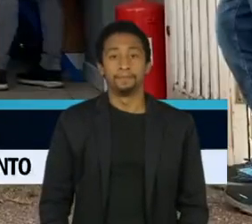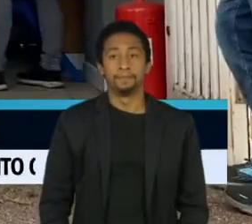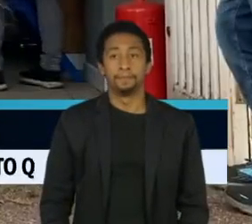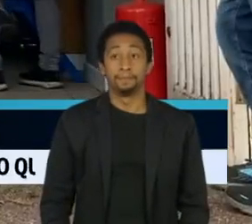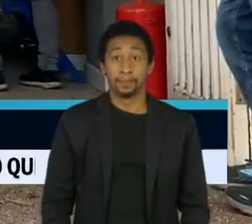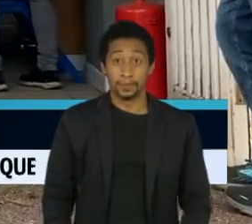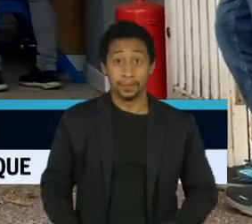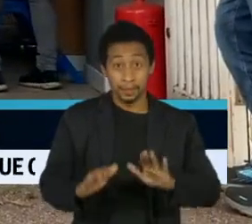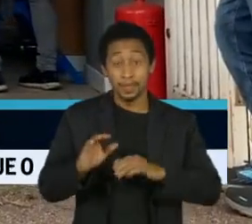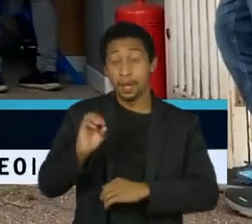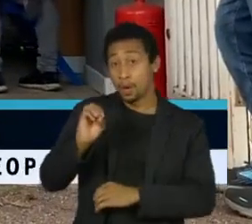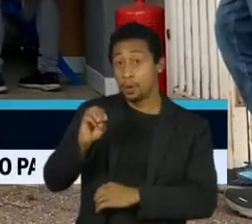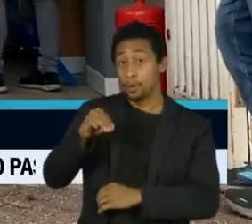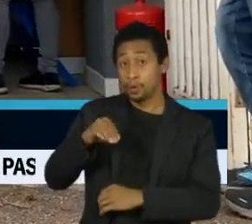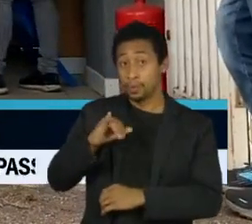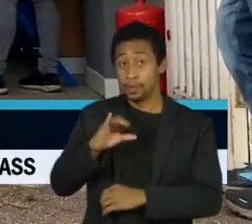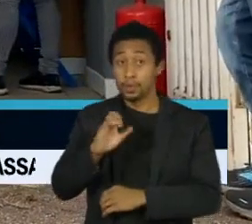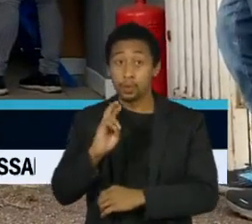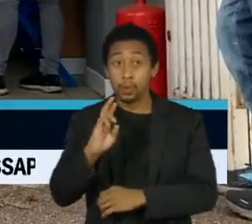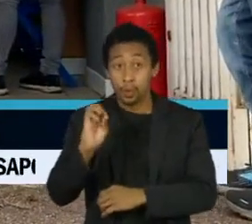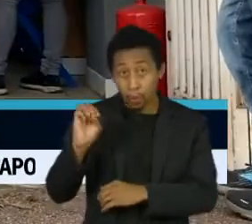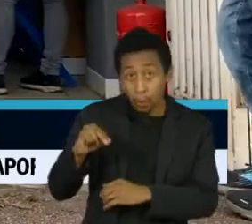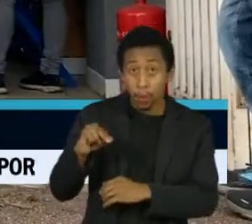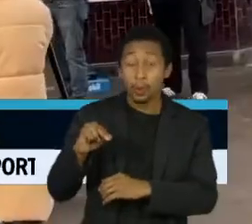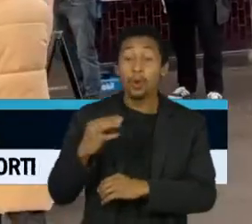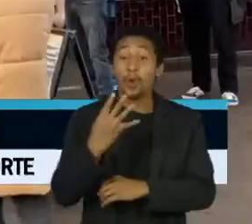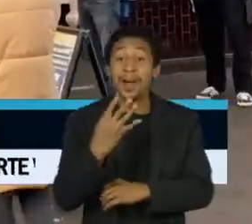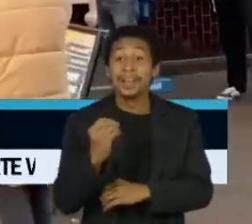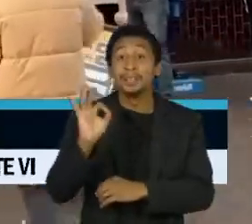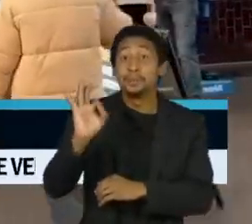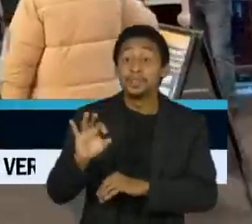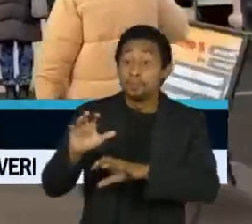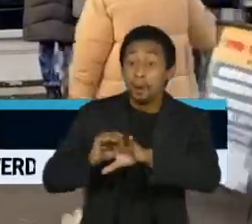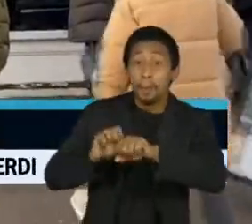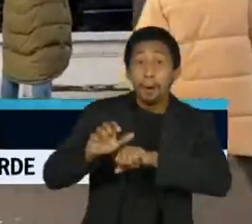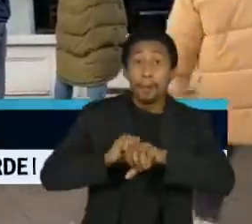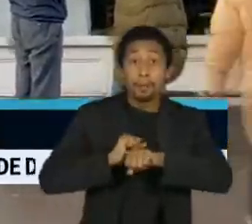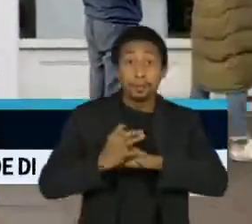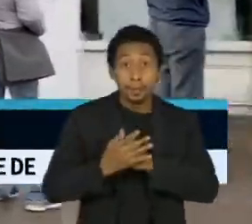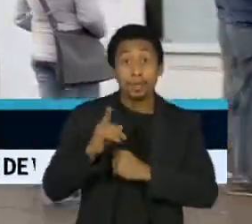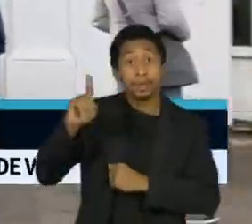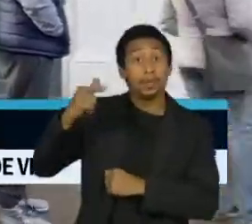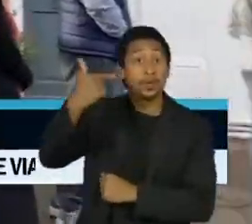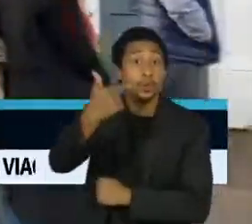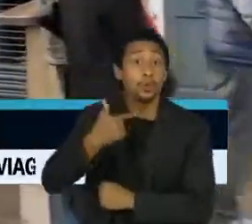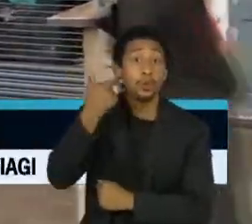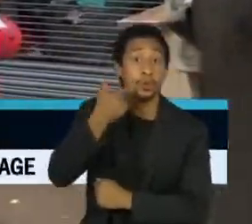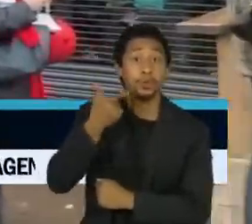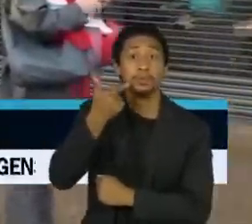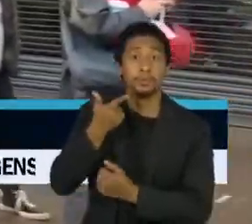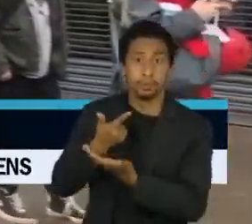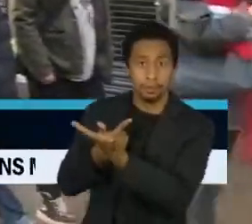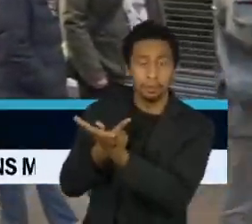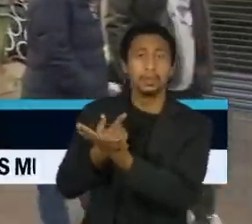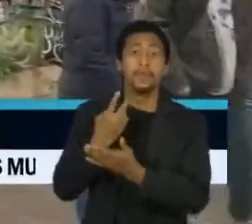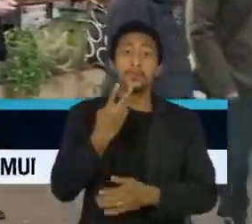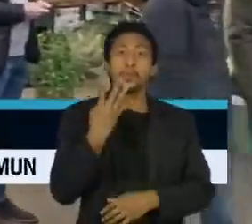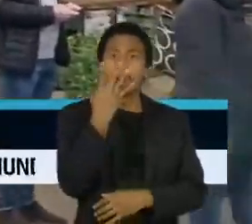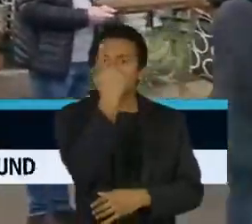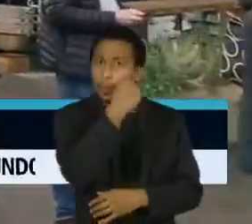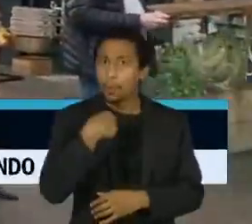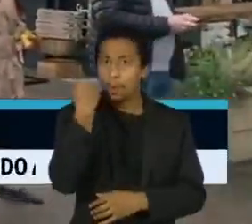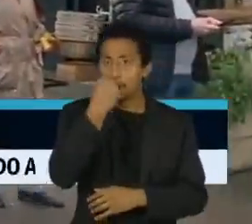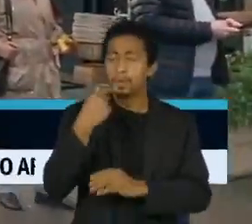A Ômicron já representa 40% das novas infecções diárias em Londres. E nas próximas 24 horas